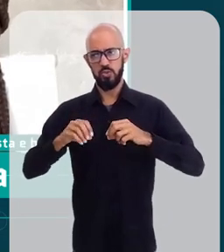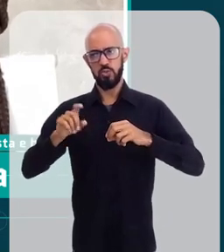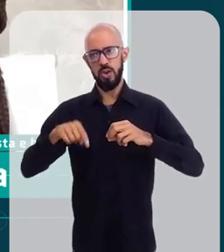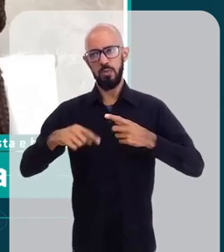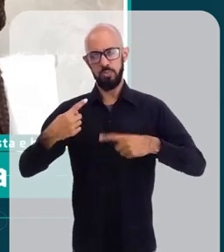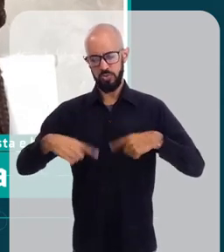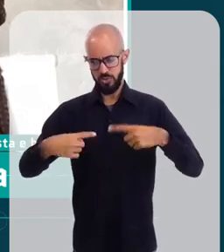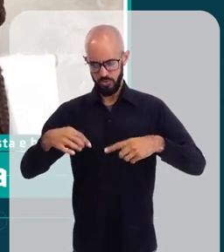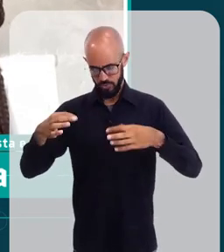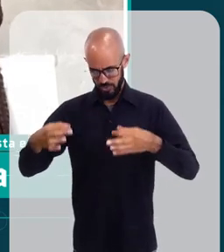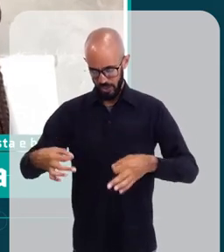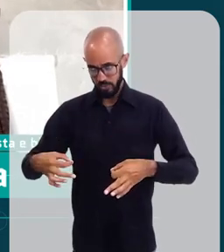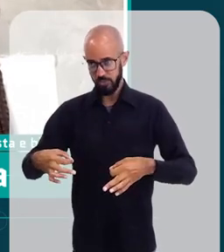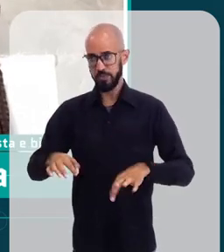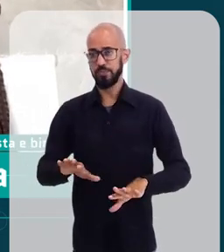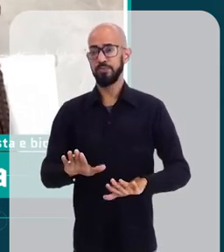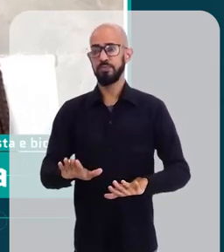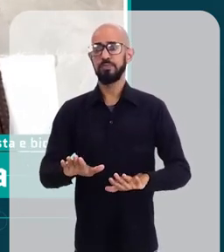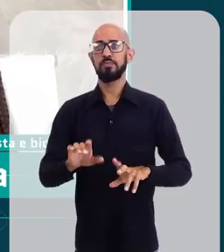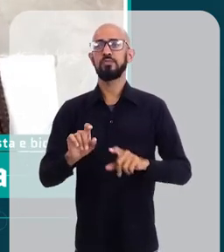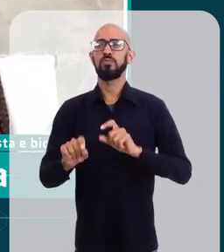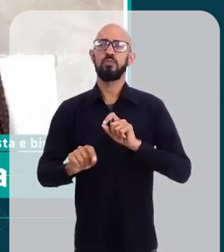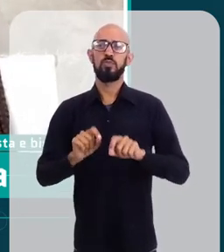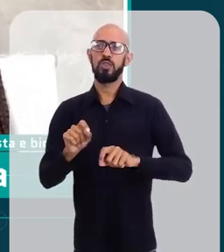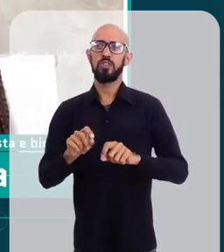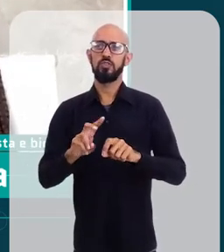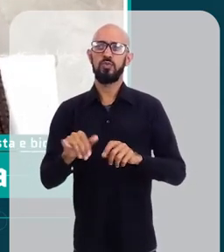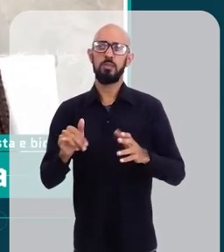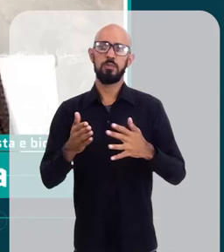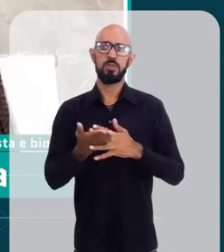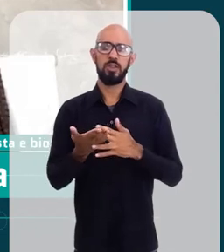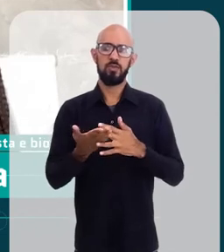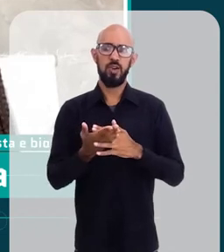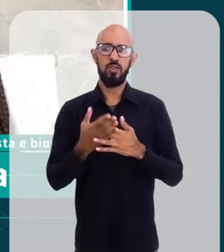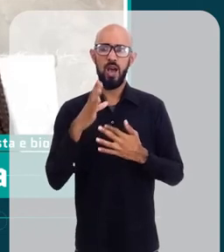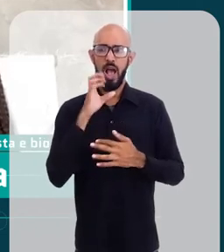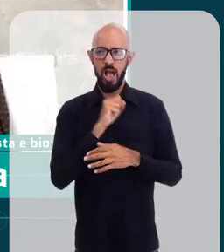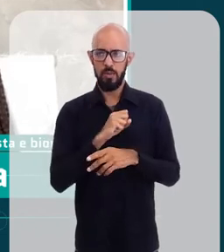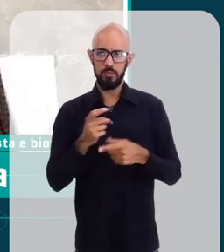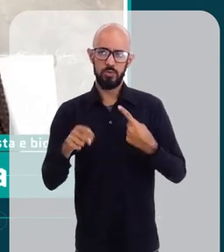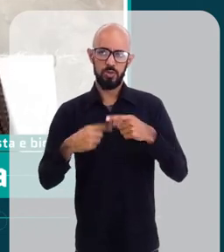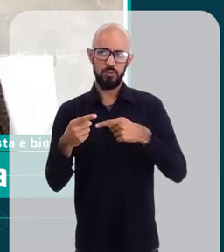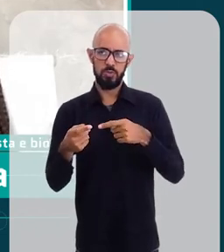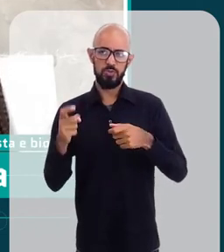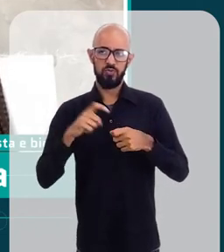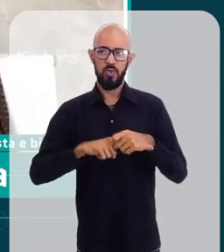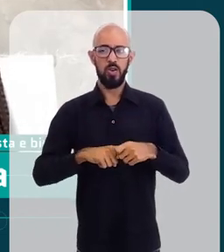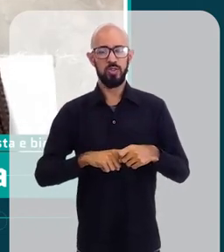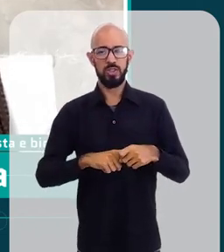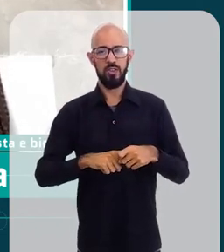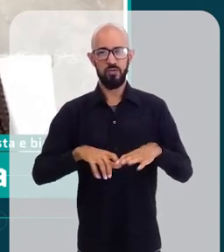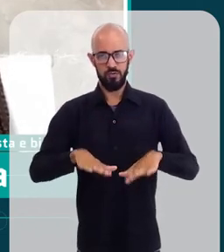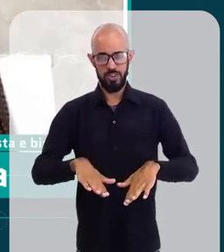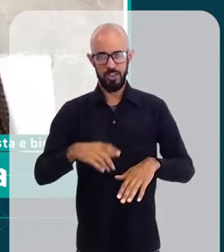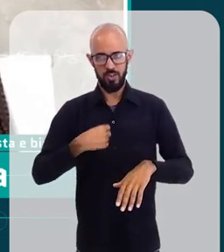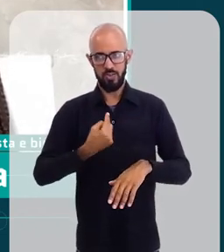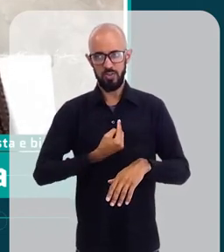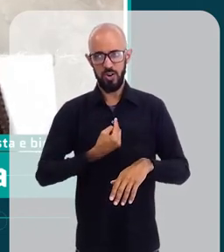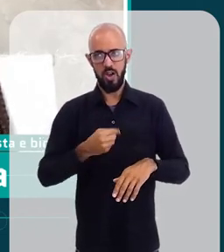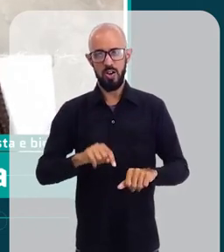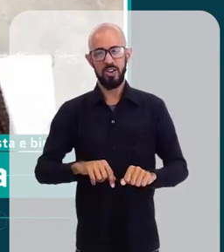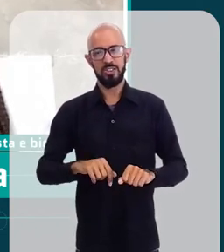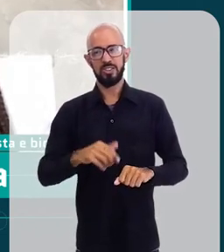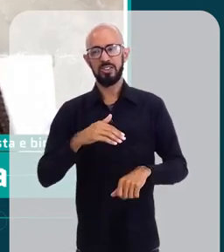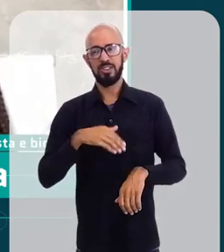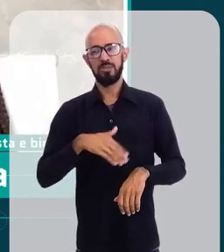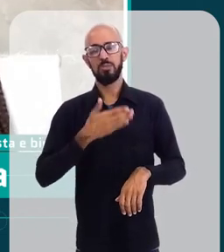trabalho médico, tudo é político, né? Mas então é isso, a gente vai para um pequeno intervalo, mas é rapidinho, daqui a pouco a gente está de volta. Fique